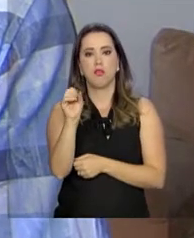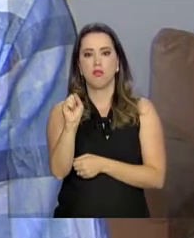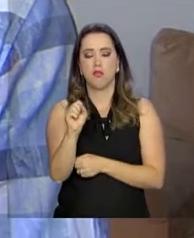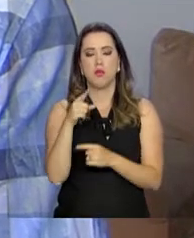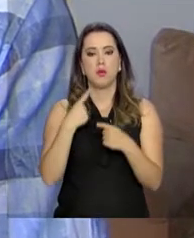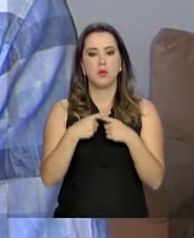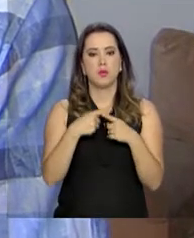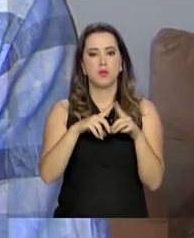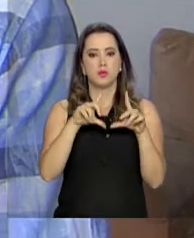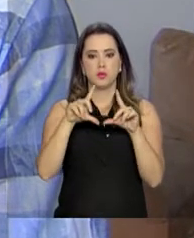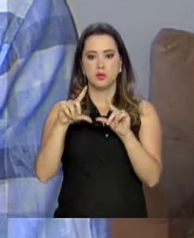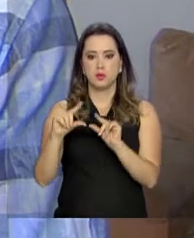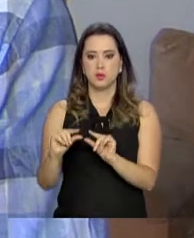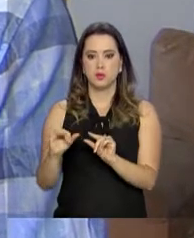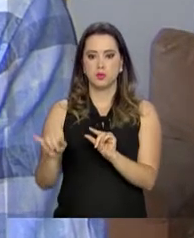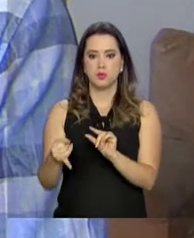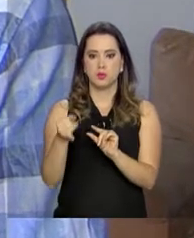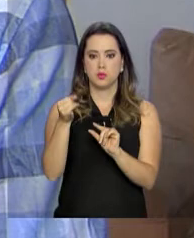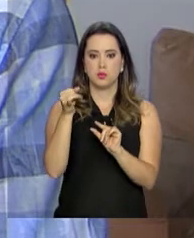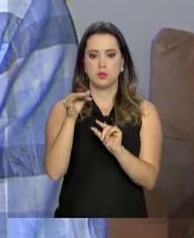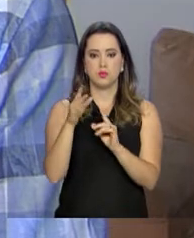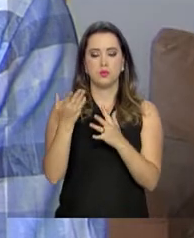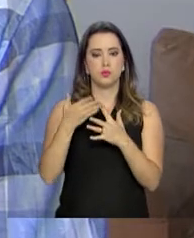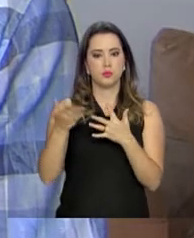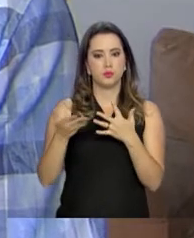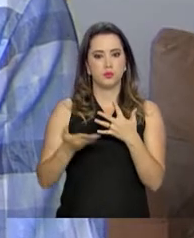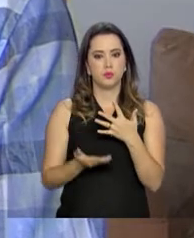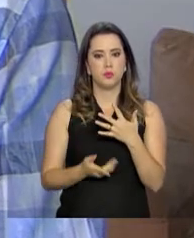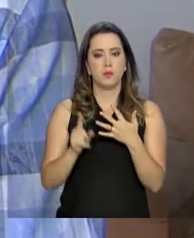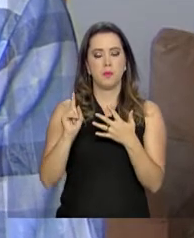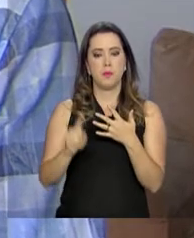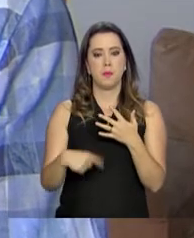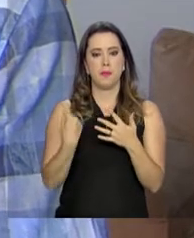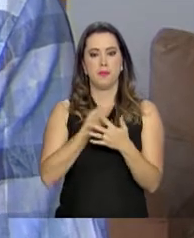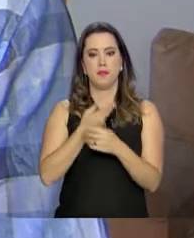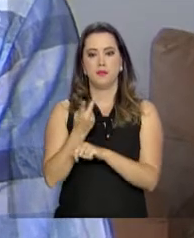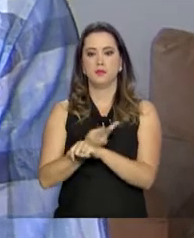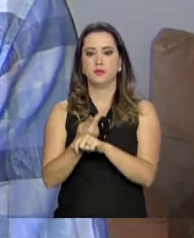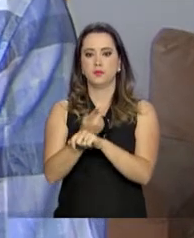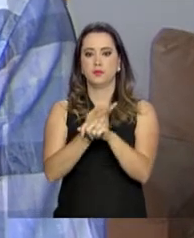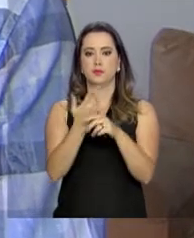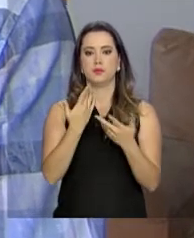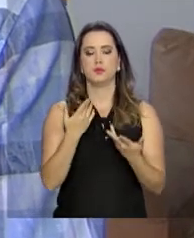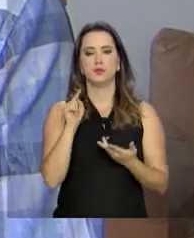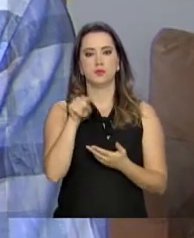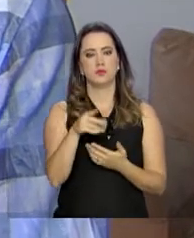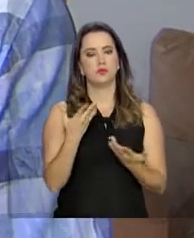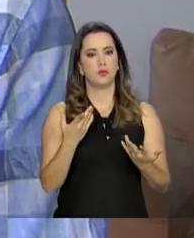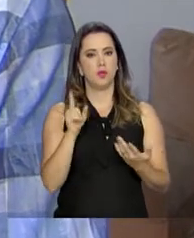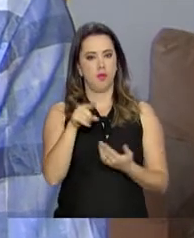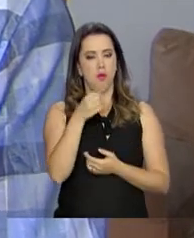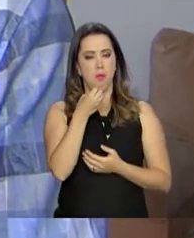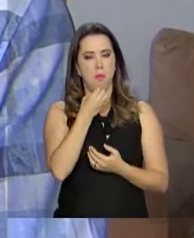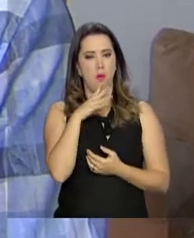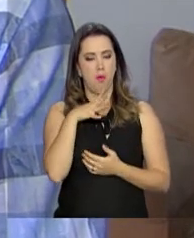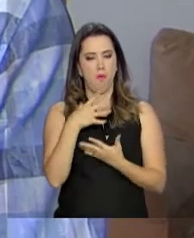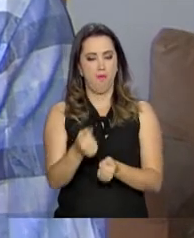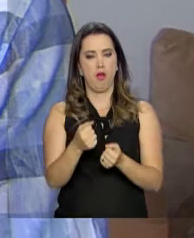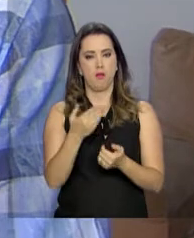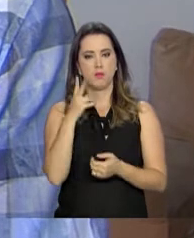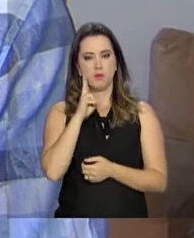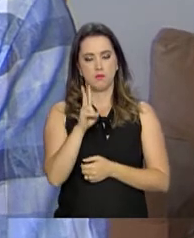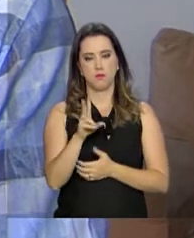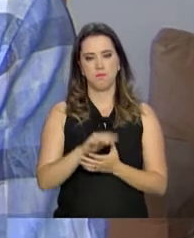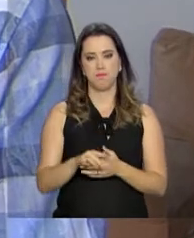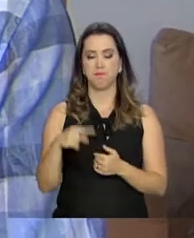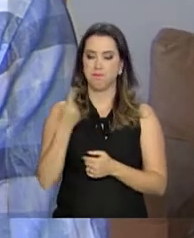baixa os juros do financiamento. E aí a gente foi, foi a dica que ele me deu. Eu falei, não, então vamos correr lá, né? E